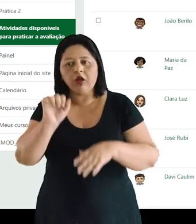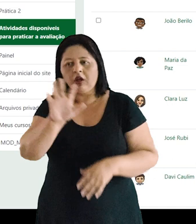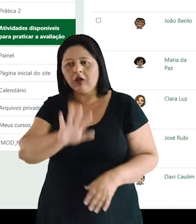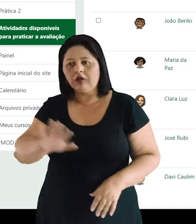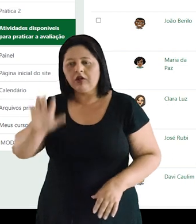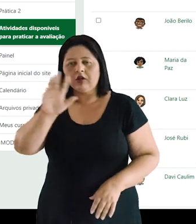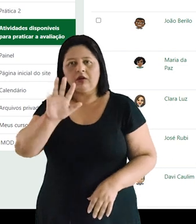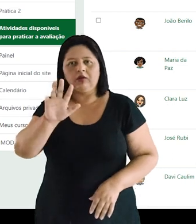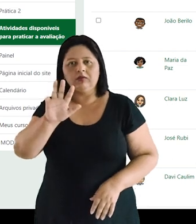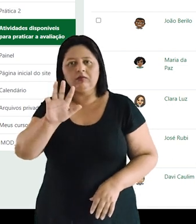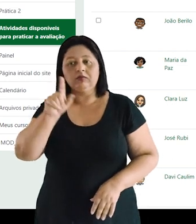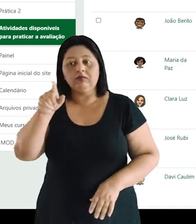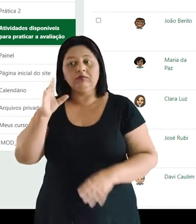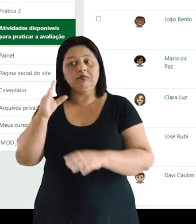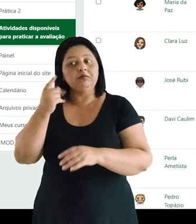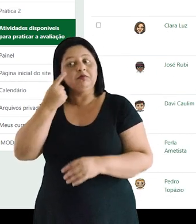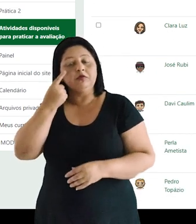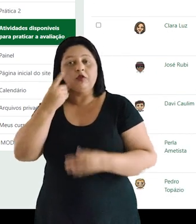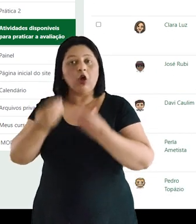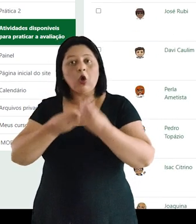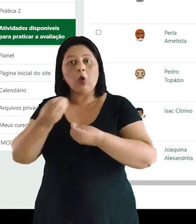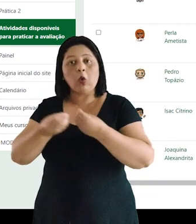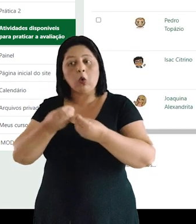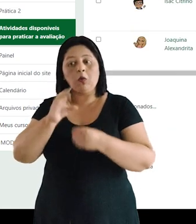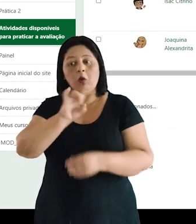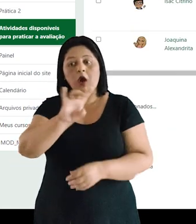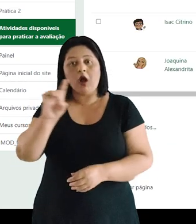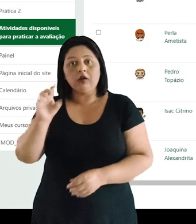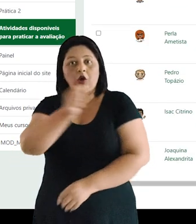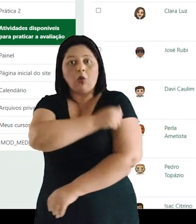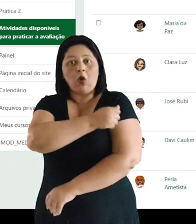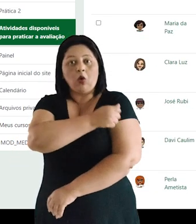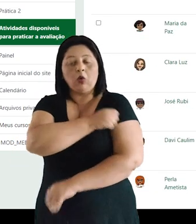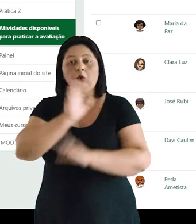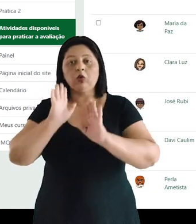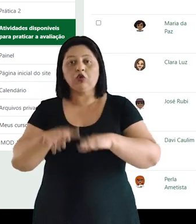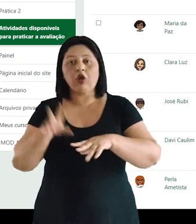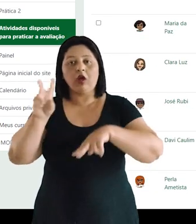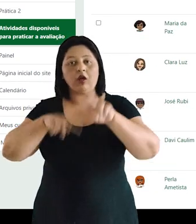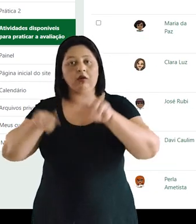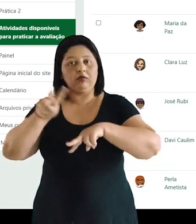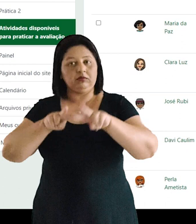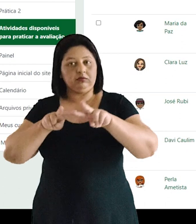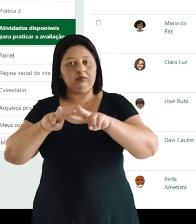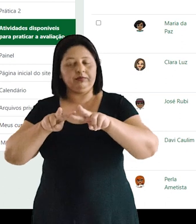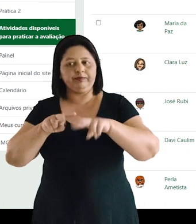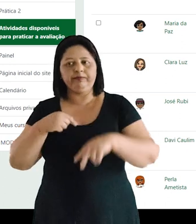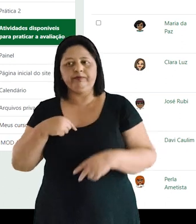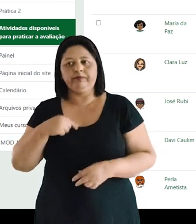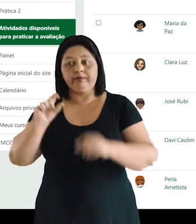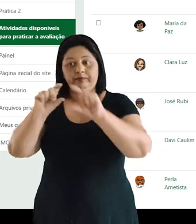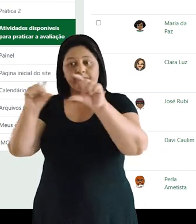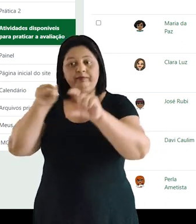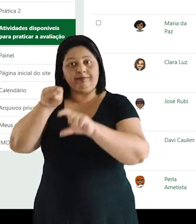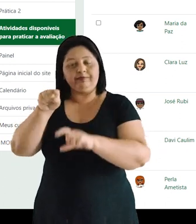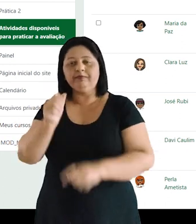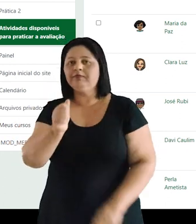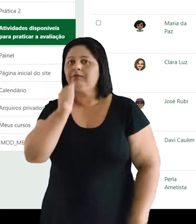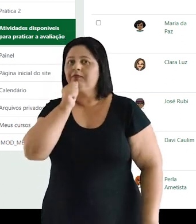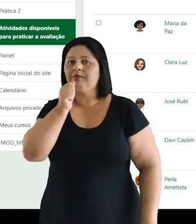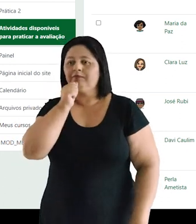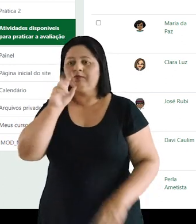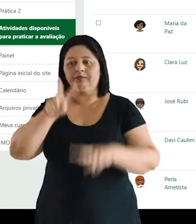dos envios e do status da avaliação de cada aluno. Aqui, como nenhuma atividade foi